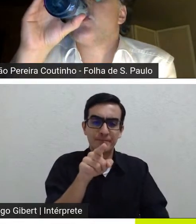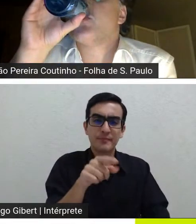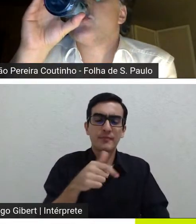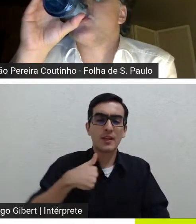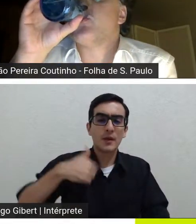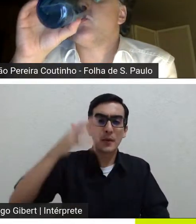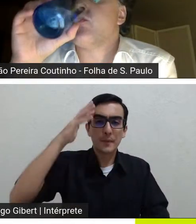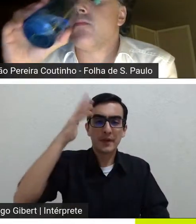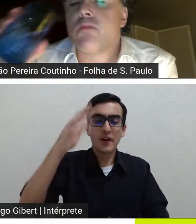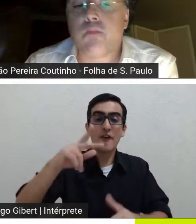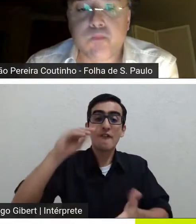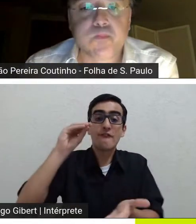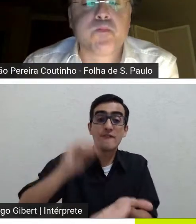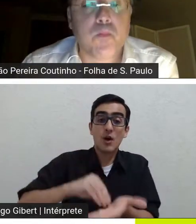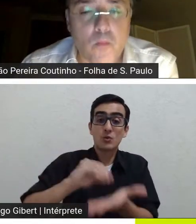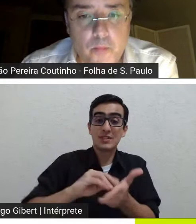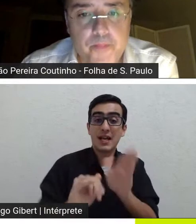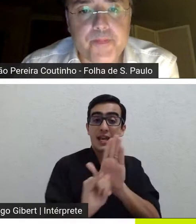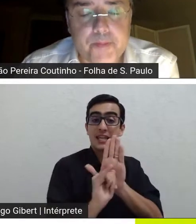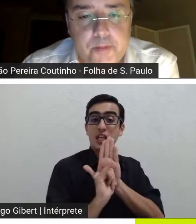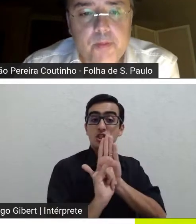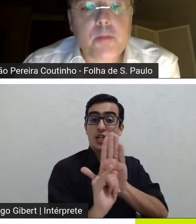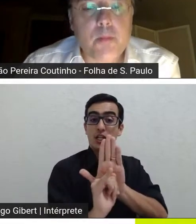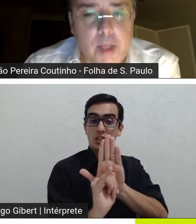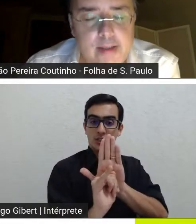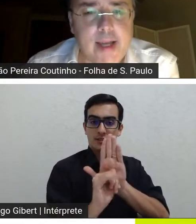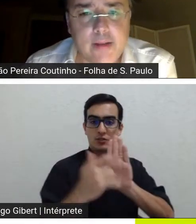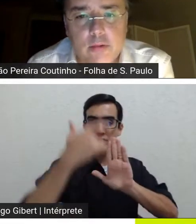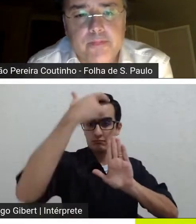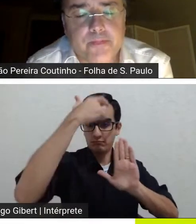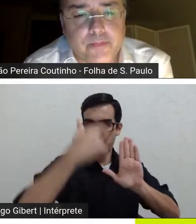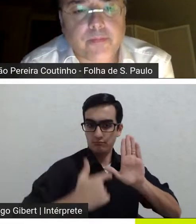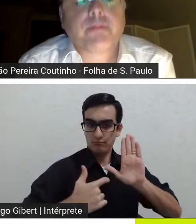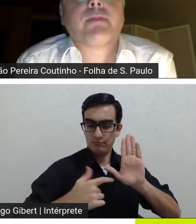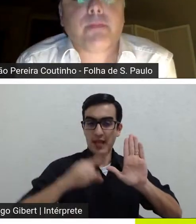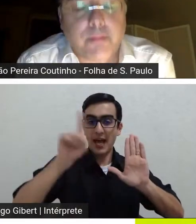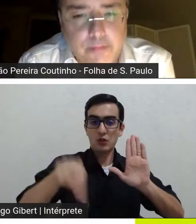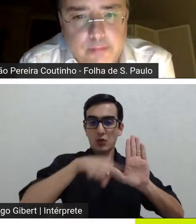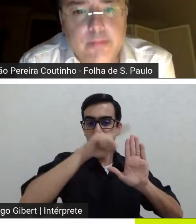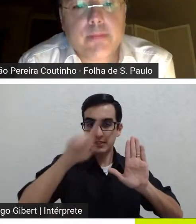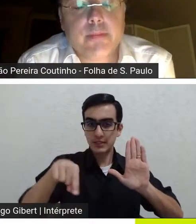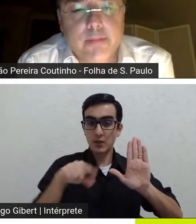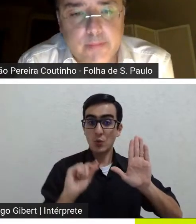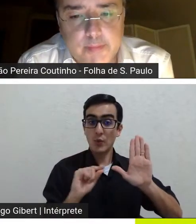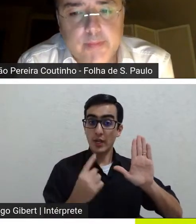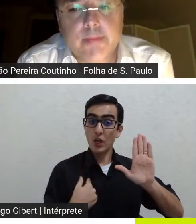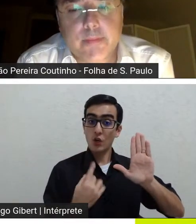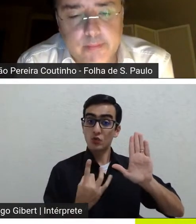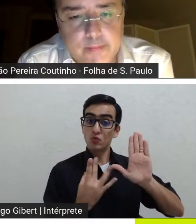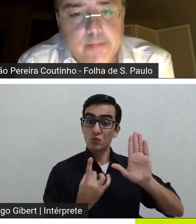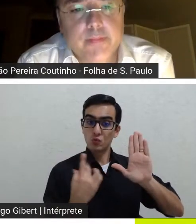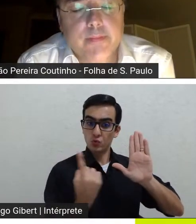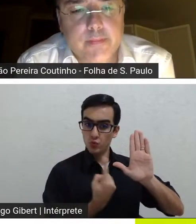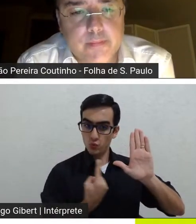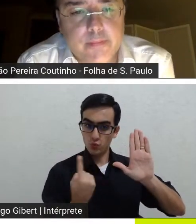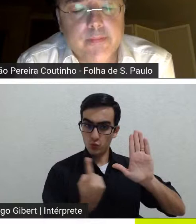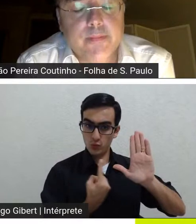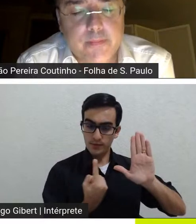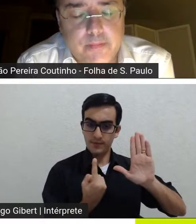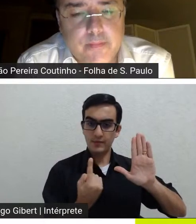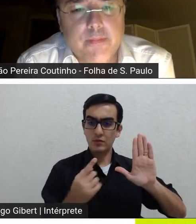da não identidade da anulação da singularidade e uma